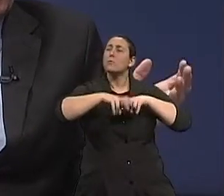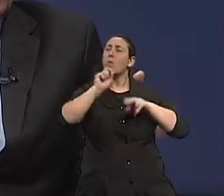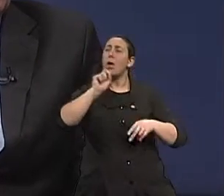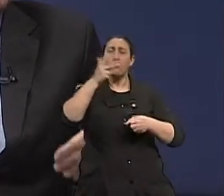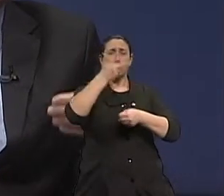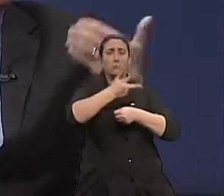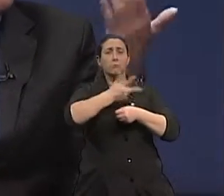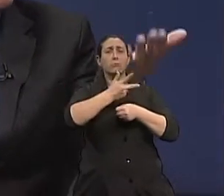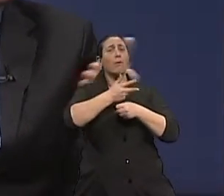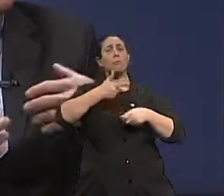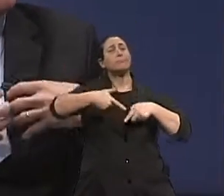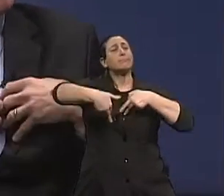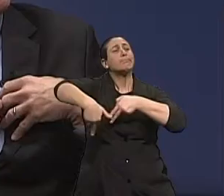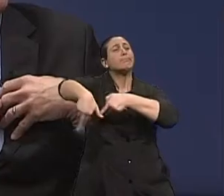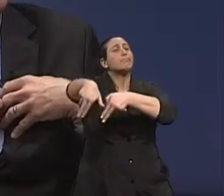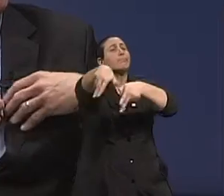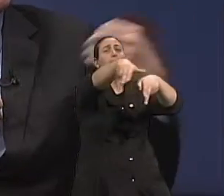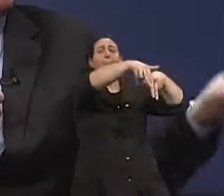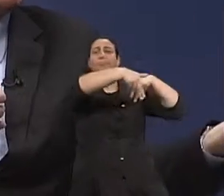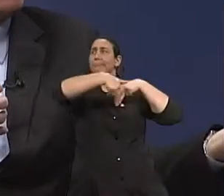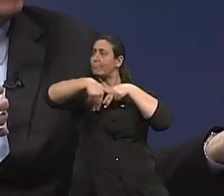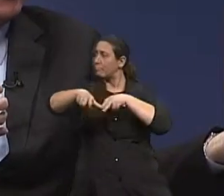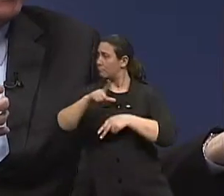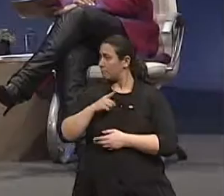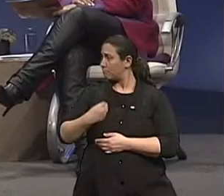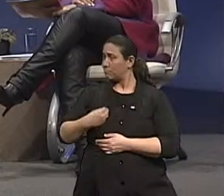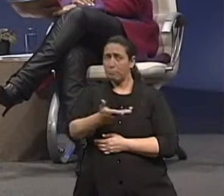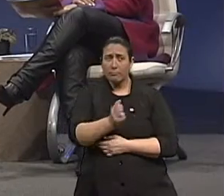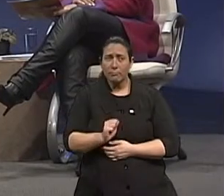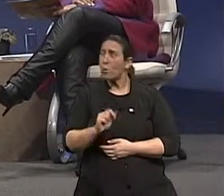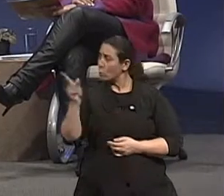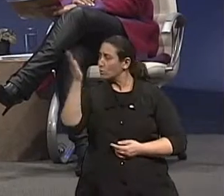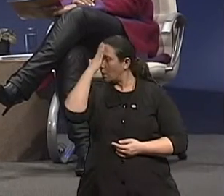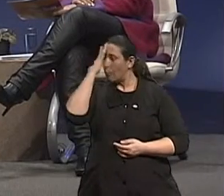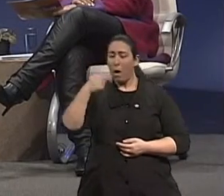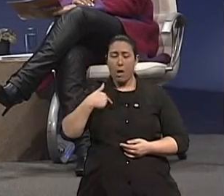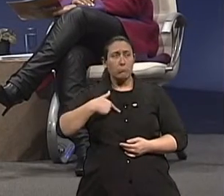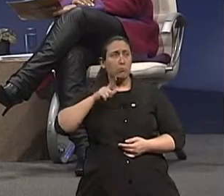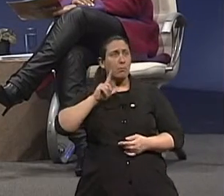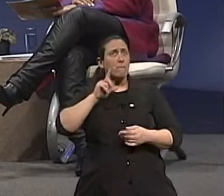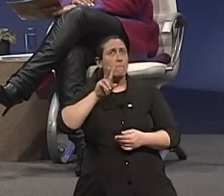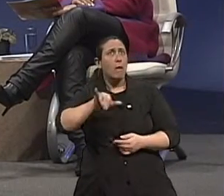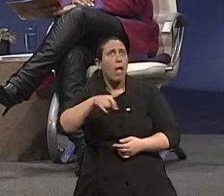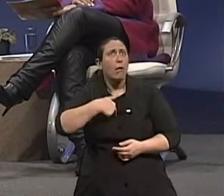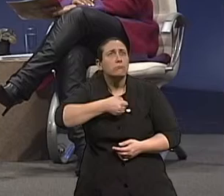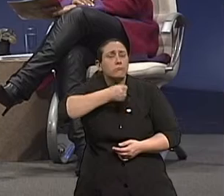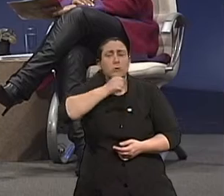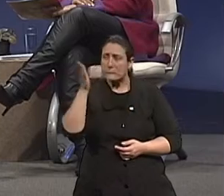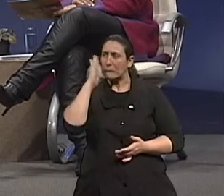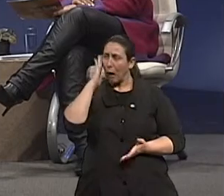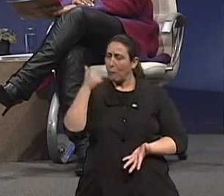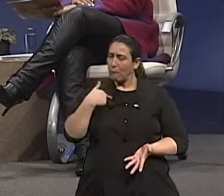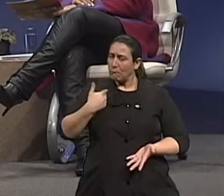idosos está aumentando, de repente eu sei que eu vou envelhecer, tu sabes que vai envelhecer, é assim, como é que a gente faz para envelhecer bem? E eu acho que